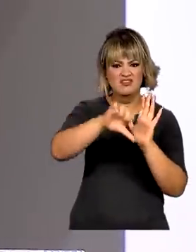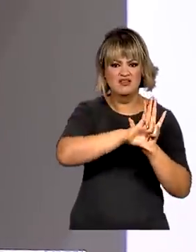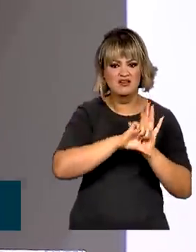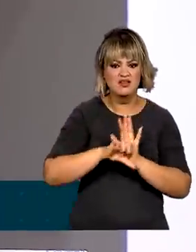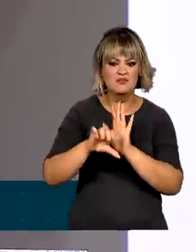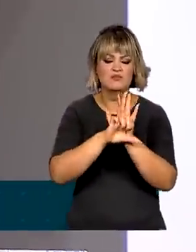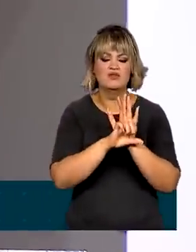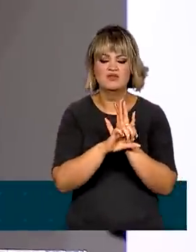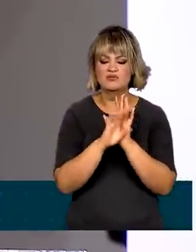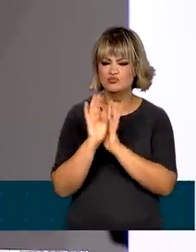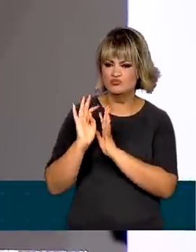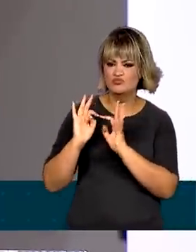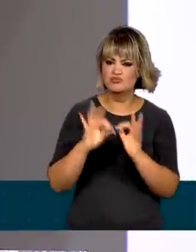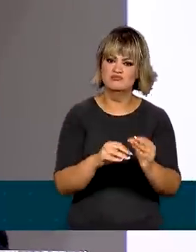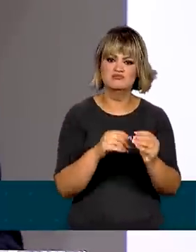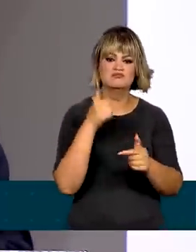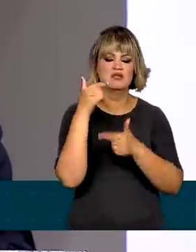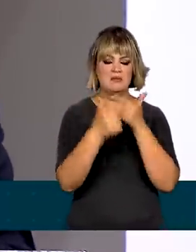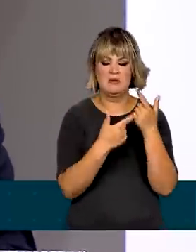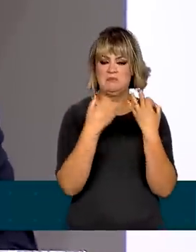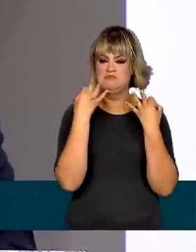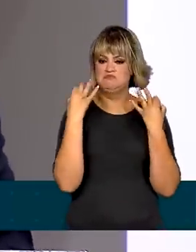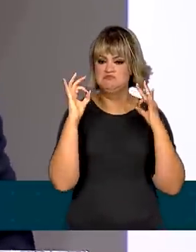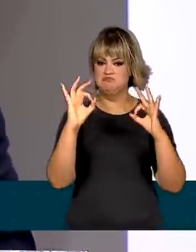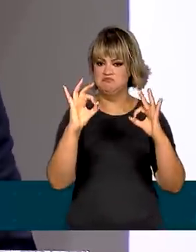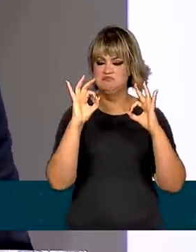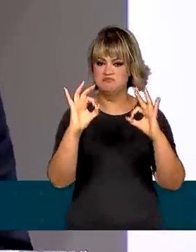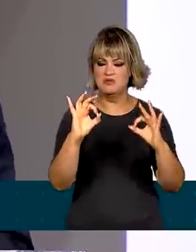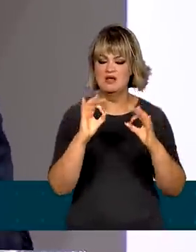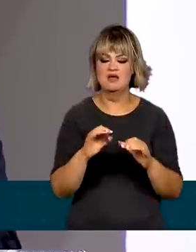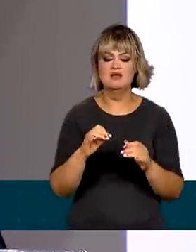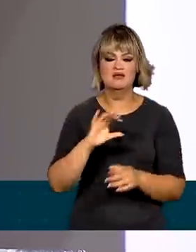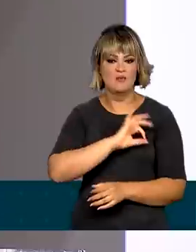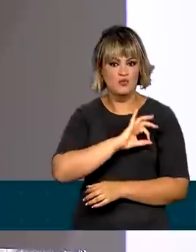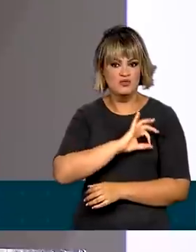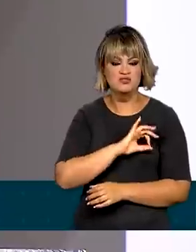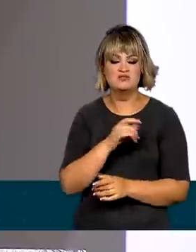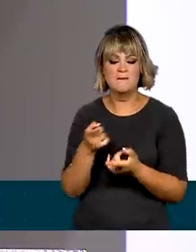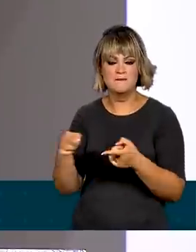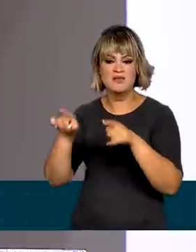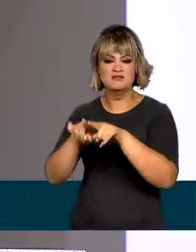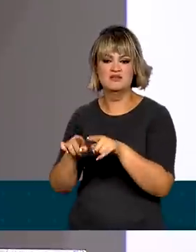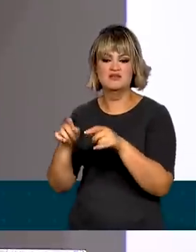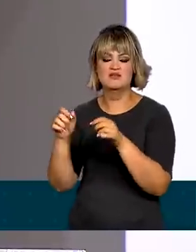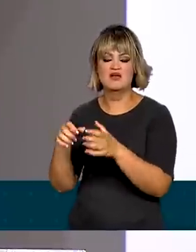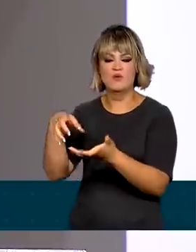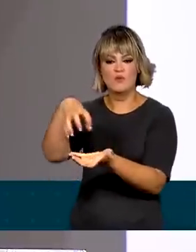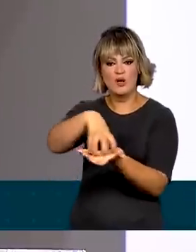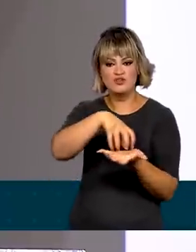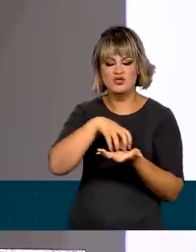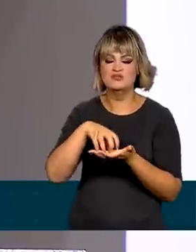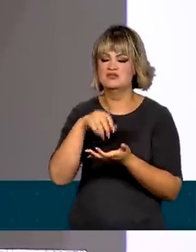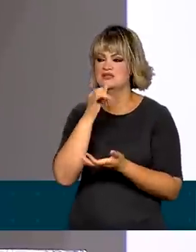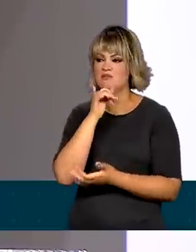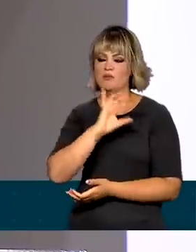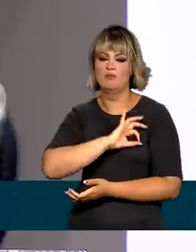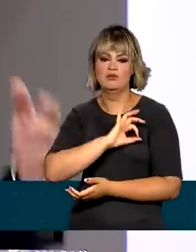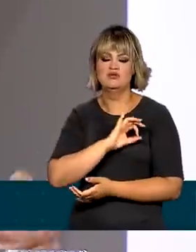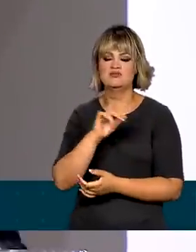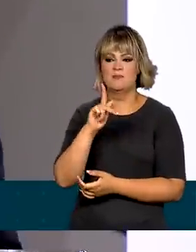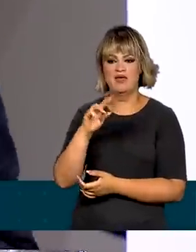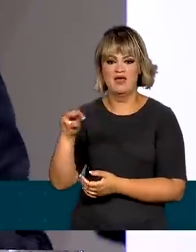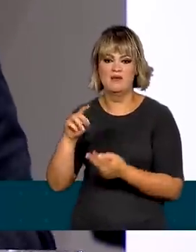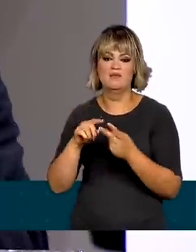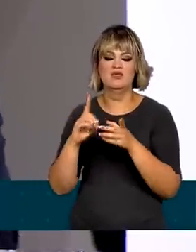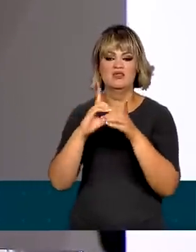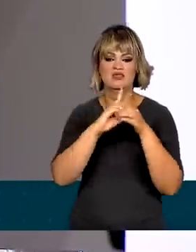Todo esse belíssimo trabalho que a Polícia Rodoviária Federal, em parceria com as demais agências, com a Polícia Militar, com os